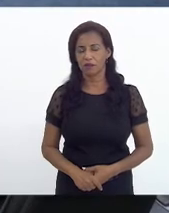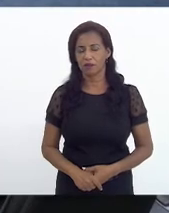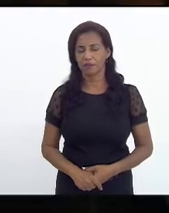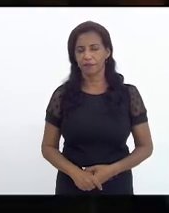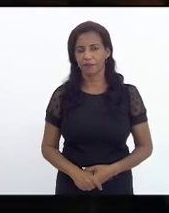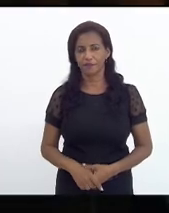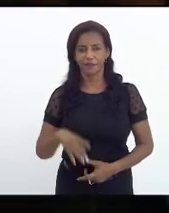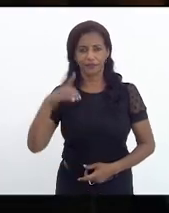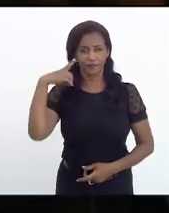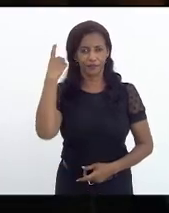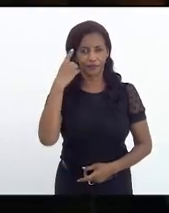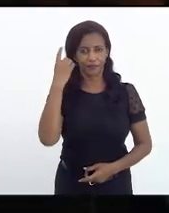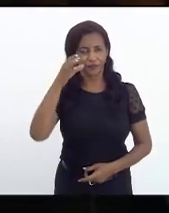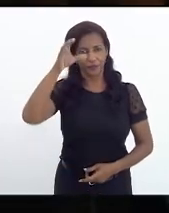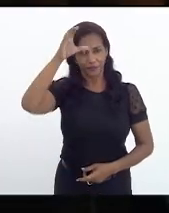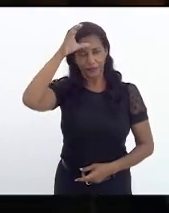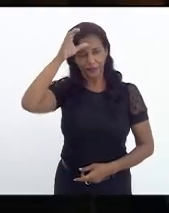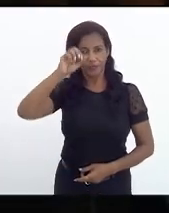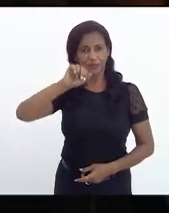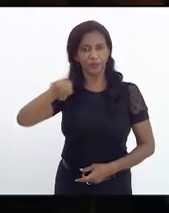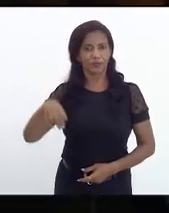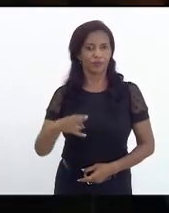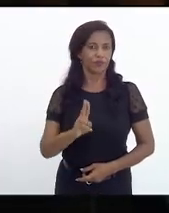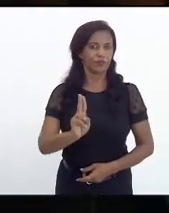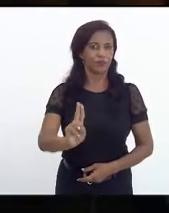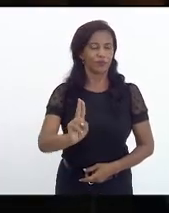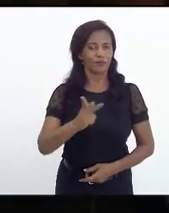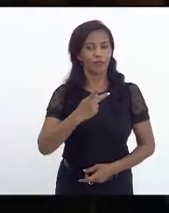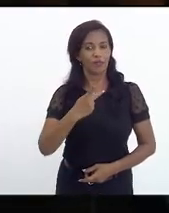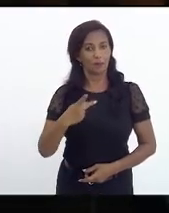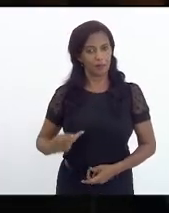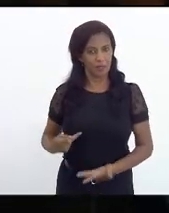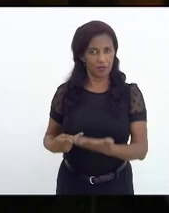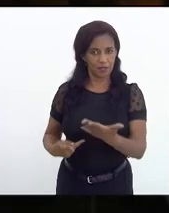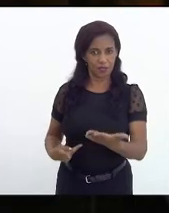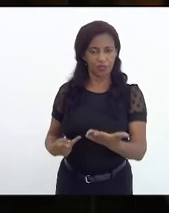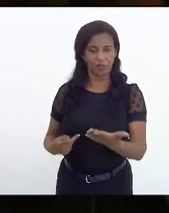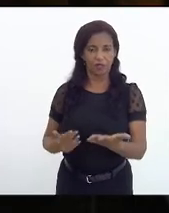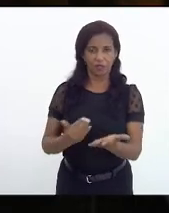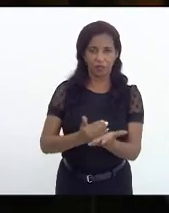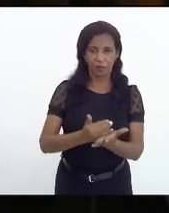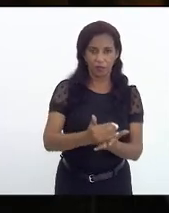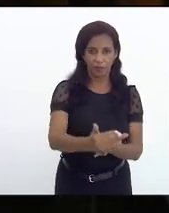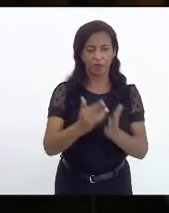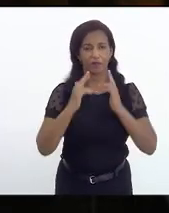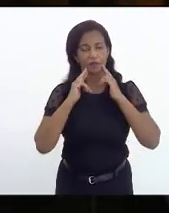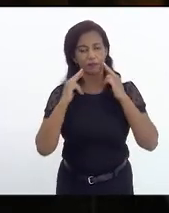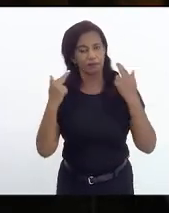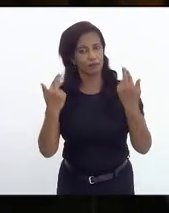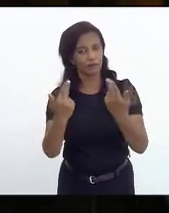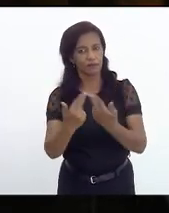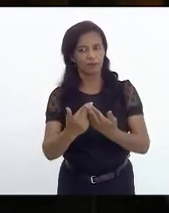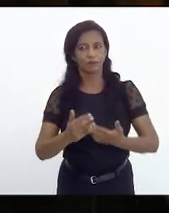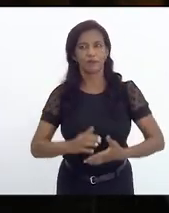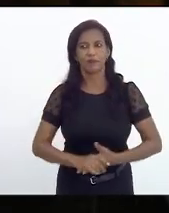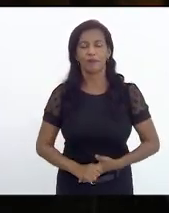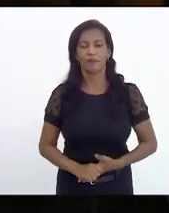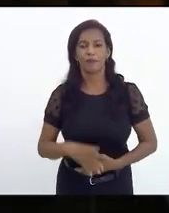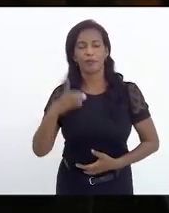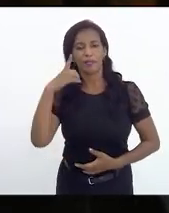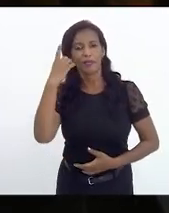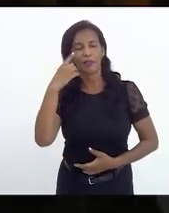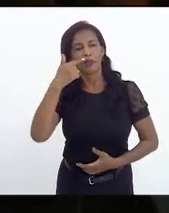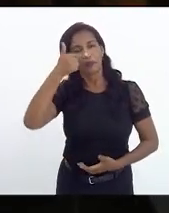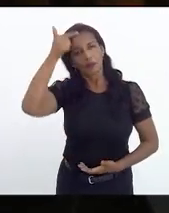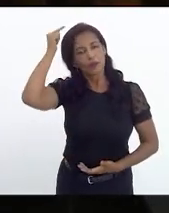Deputada Tia Ju, que preside esse expediente inicial, deputado